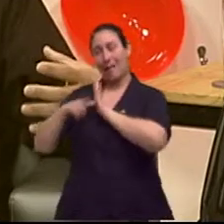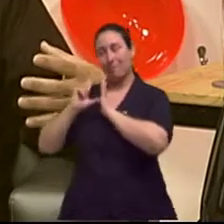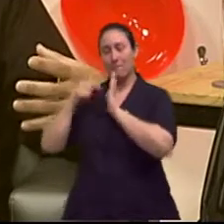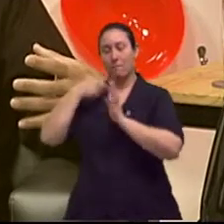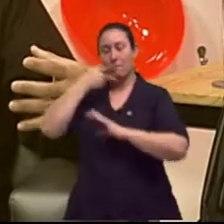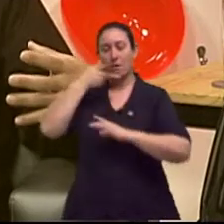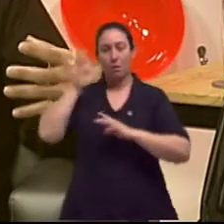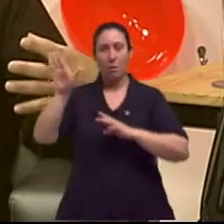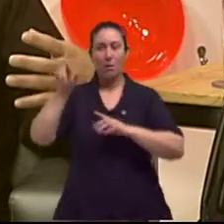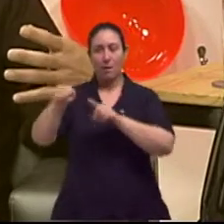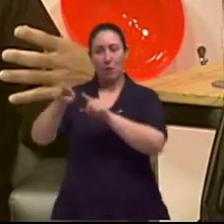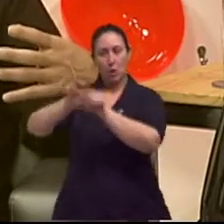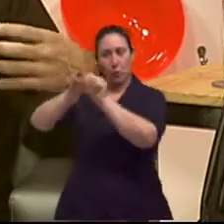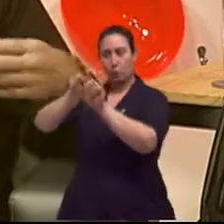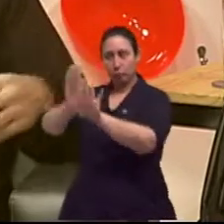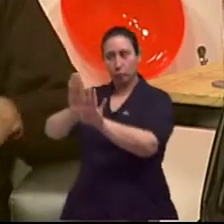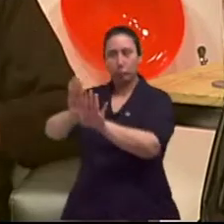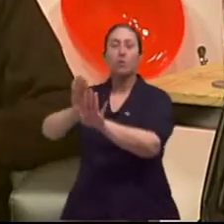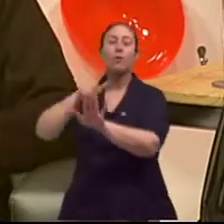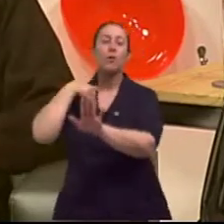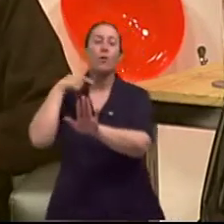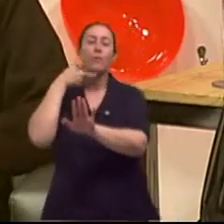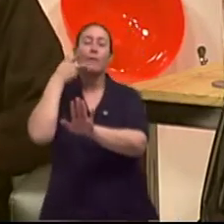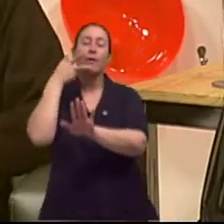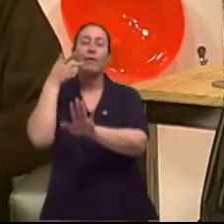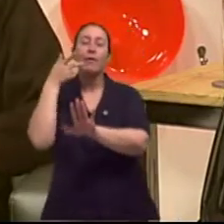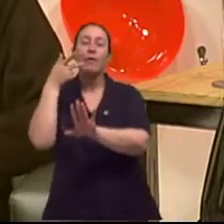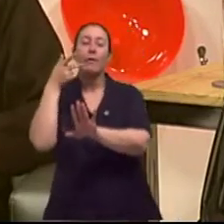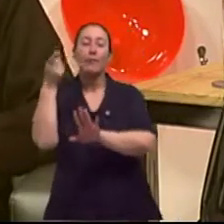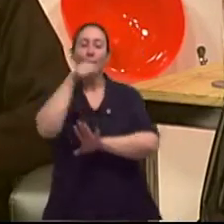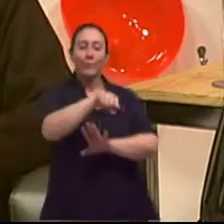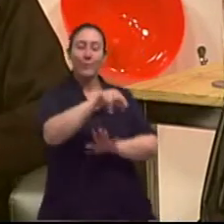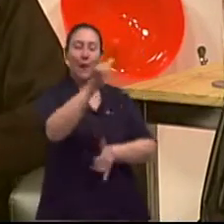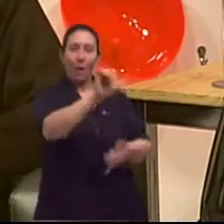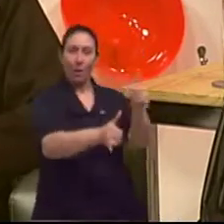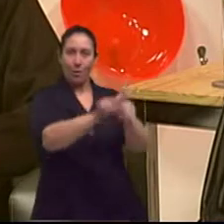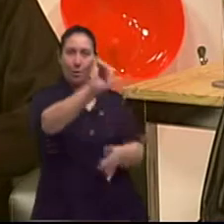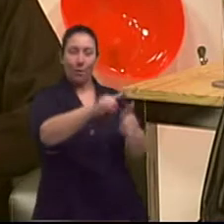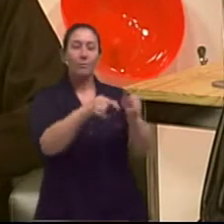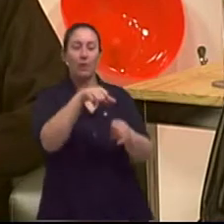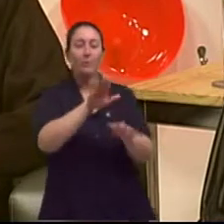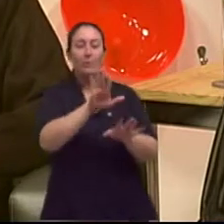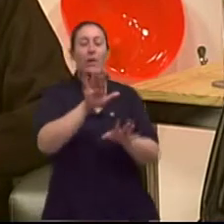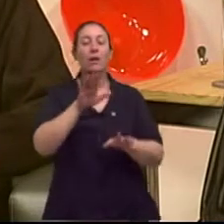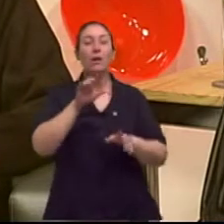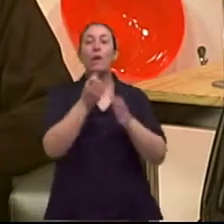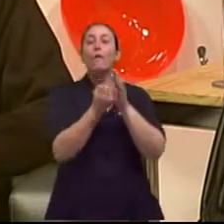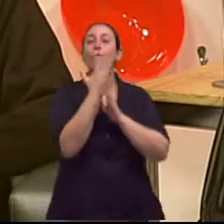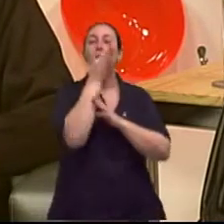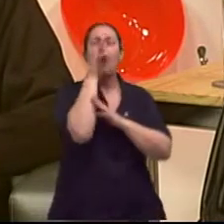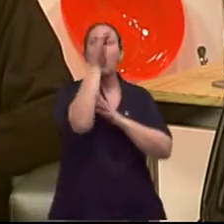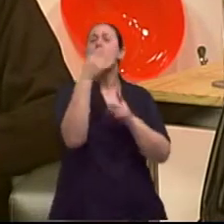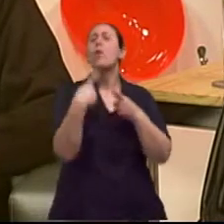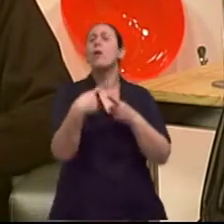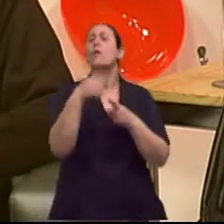astrológico, por exemplo, nós vamos trabalhar, nós chamamos lá de floral alquímico, leva o nome de floral alquímico. Ele vai trabalhar o teu